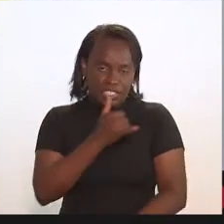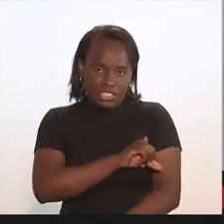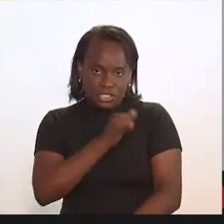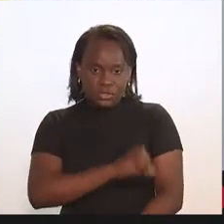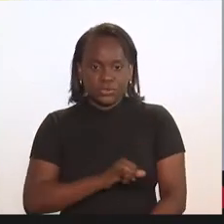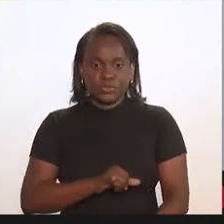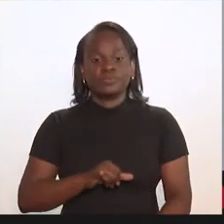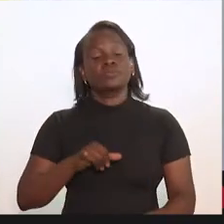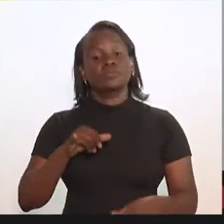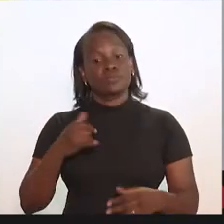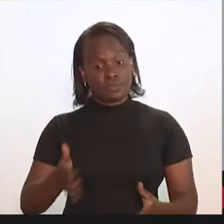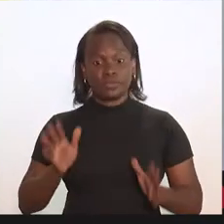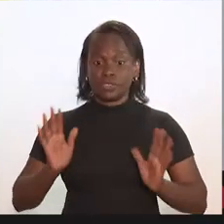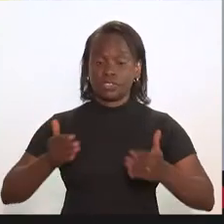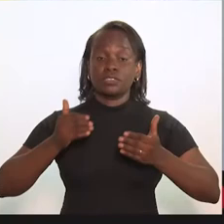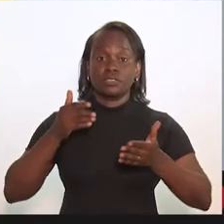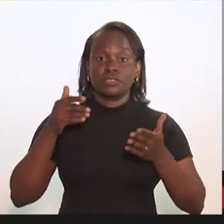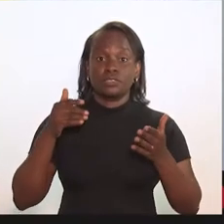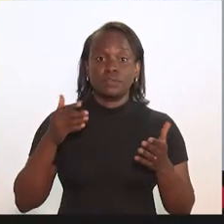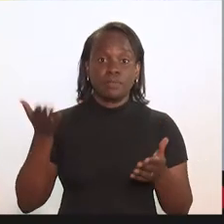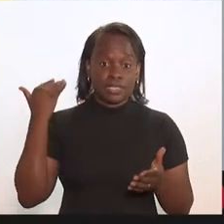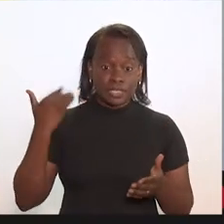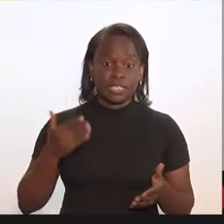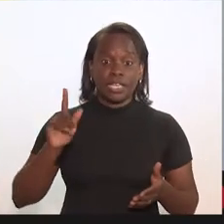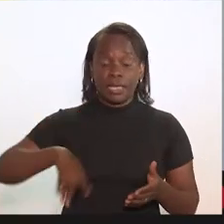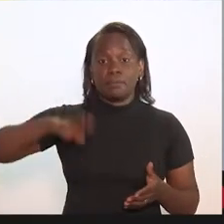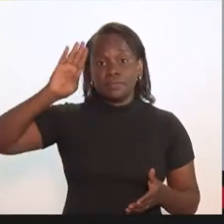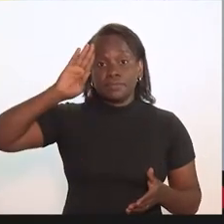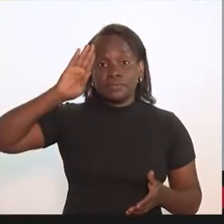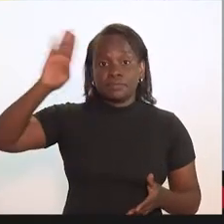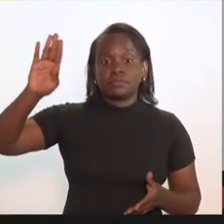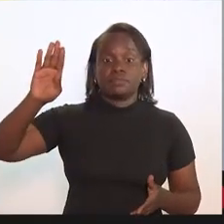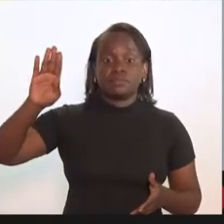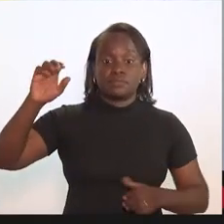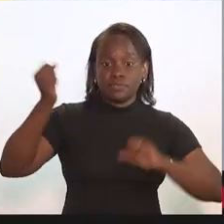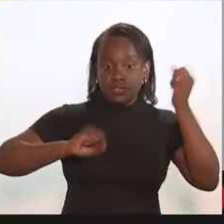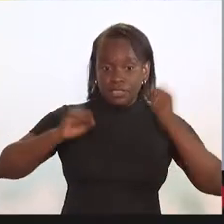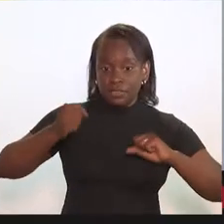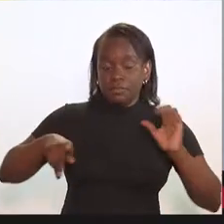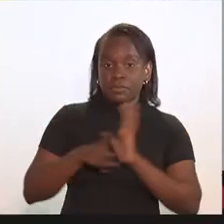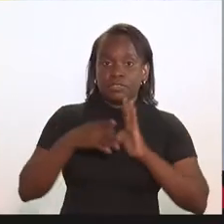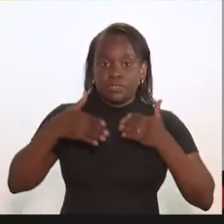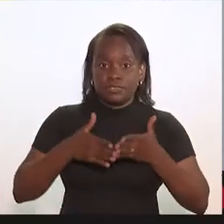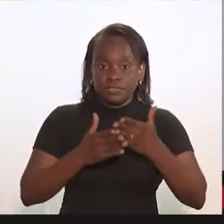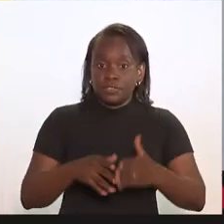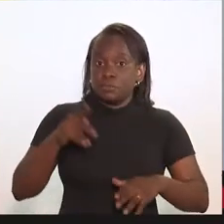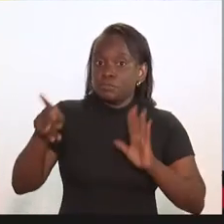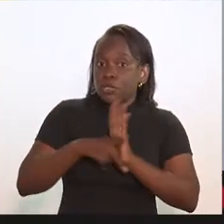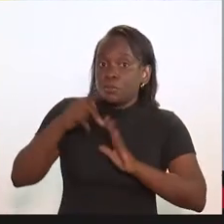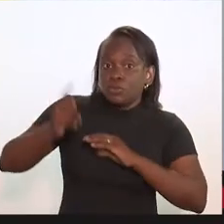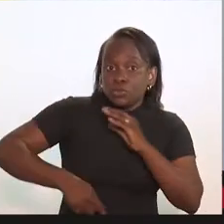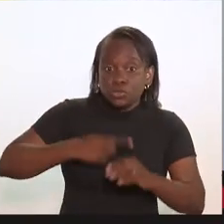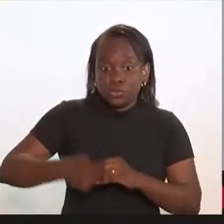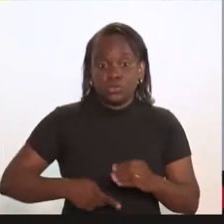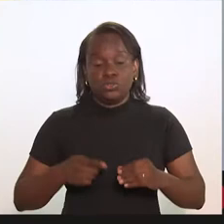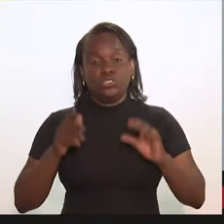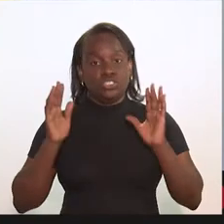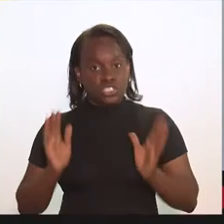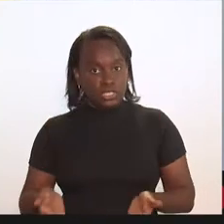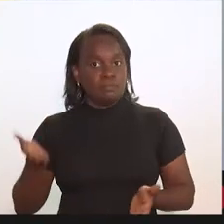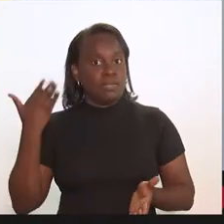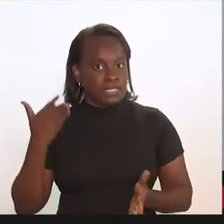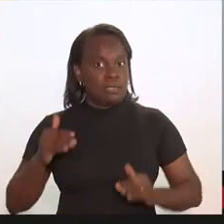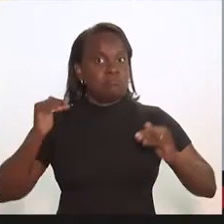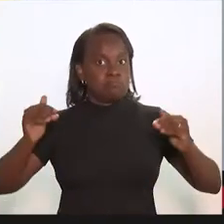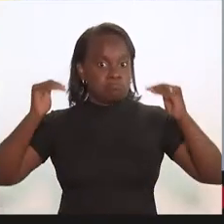Janeiro. E ela já chegou a ser uma das duas principais indústrias de construção naval do mundo, do mundo.